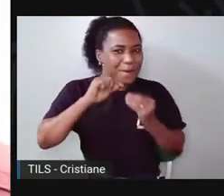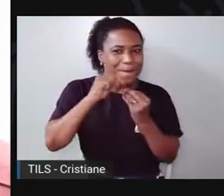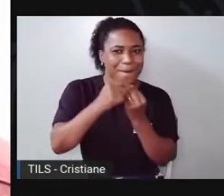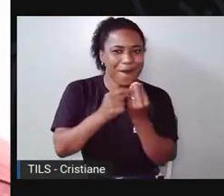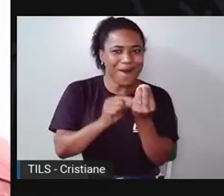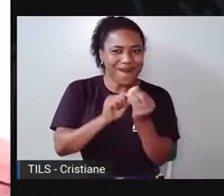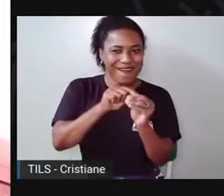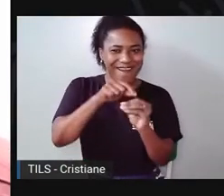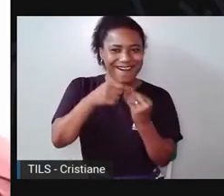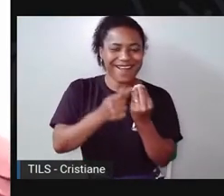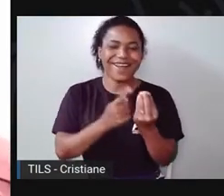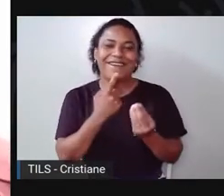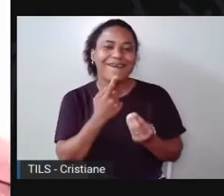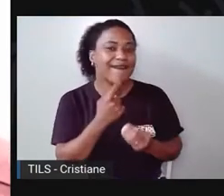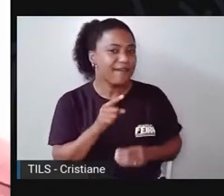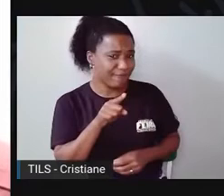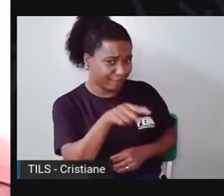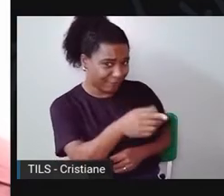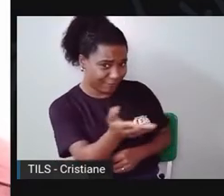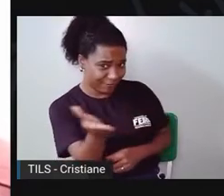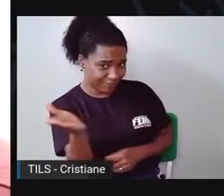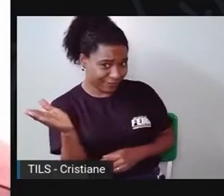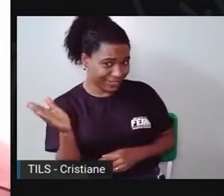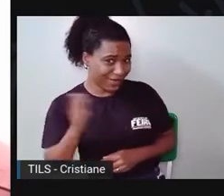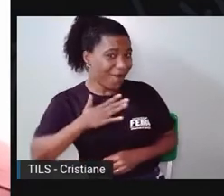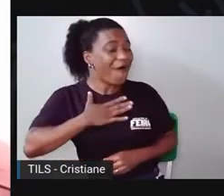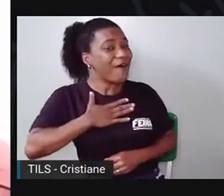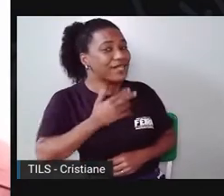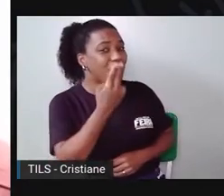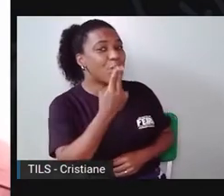Gosta de picolé de que sabor?